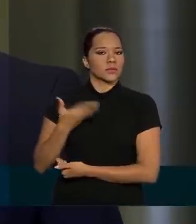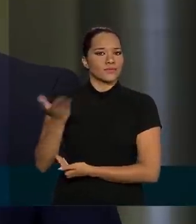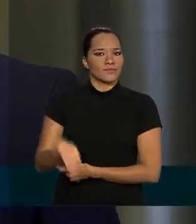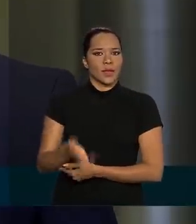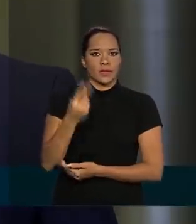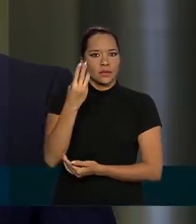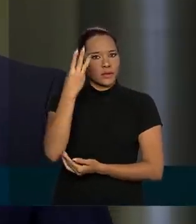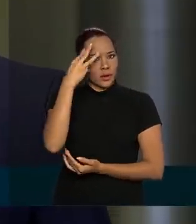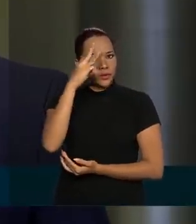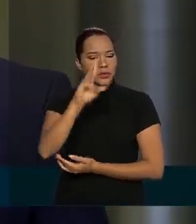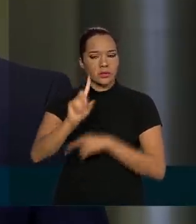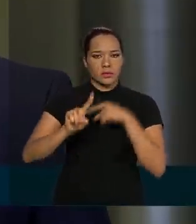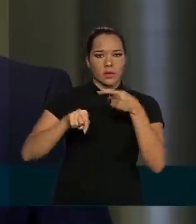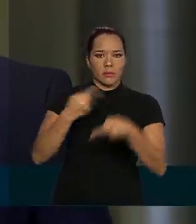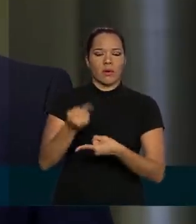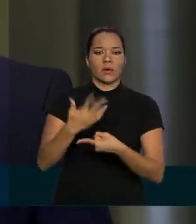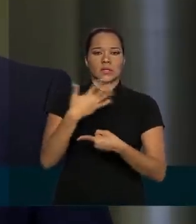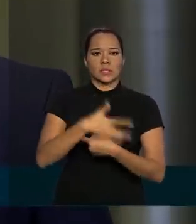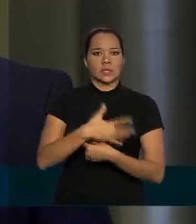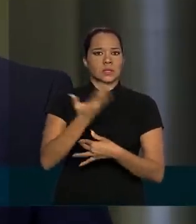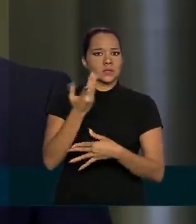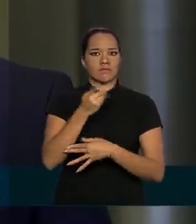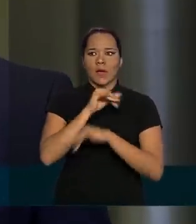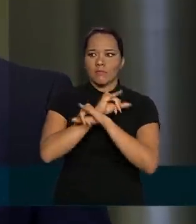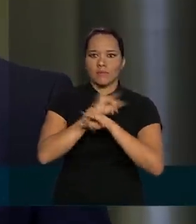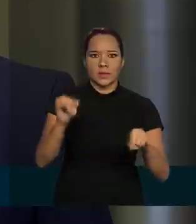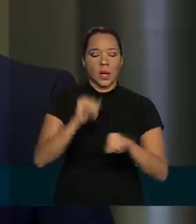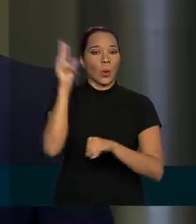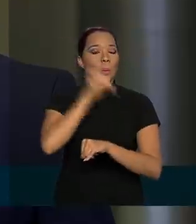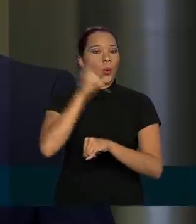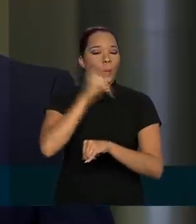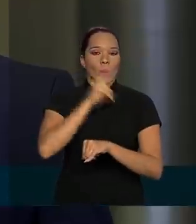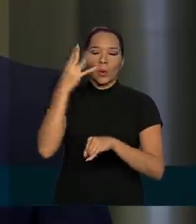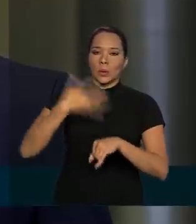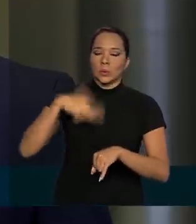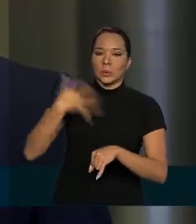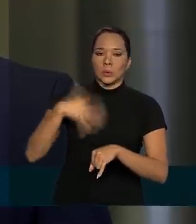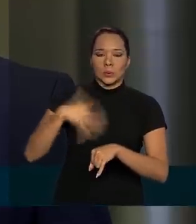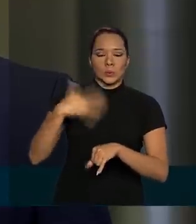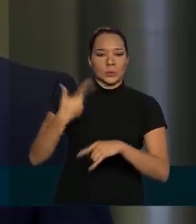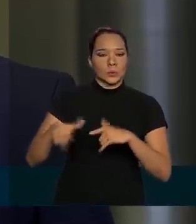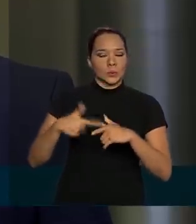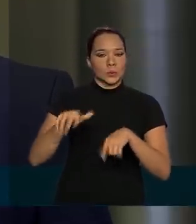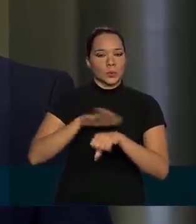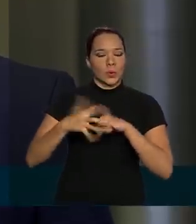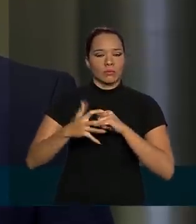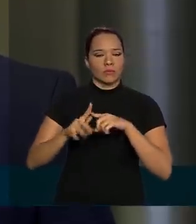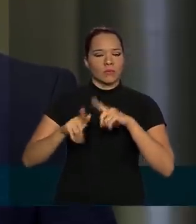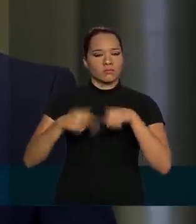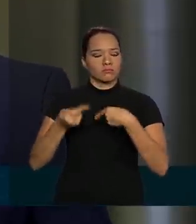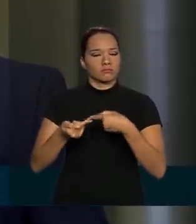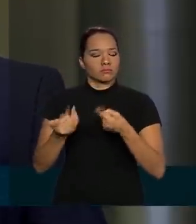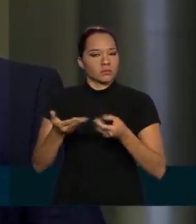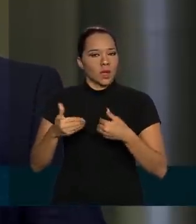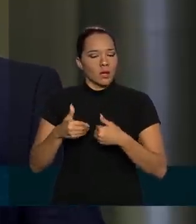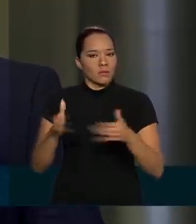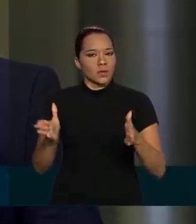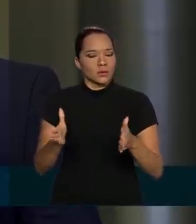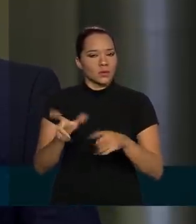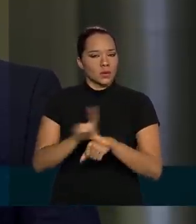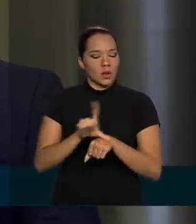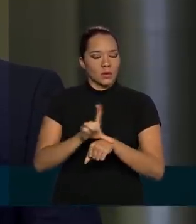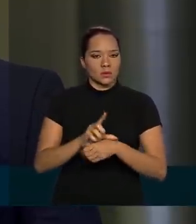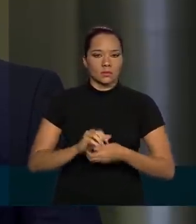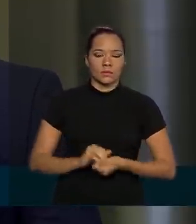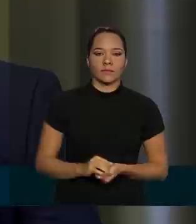três dias depois da decretação do estado de calamidade pública em relação a essa reabertura do comércio. A segunda